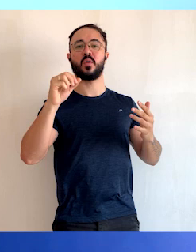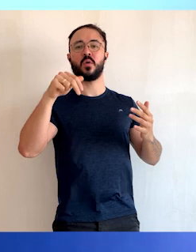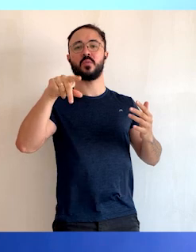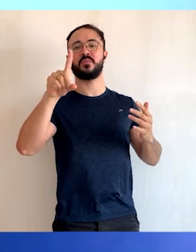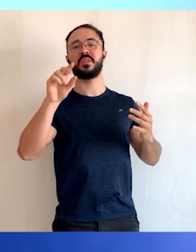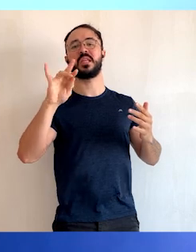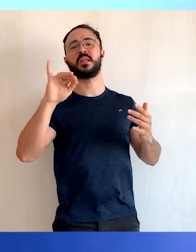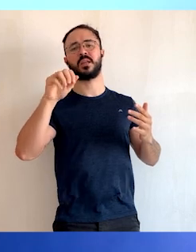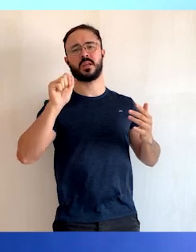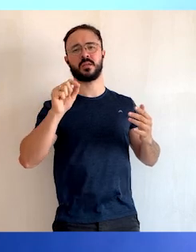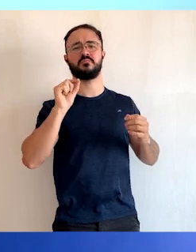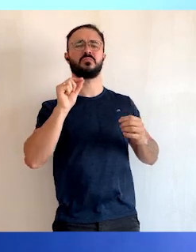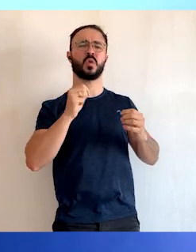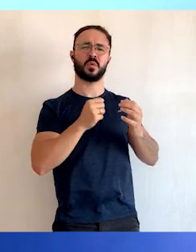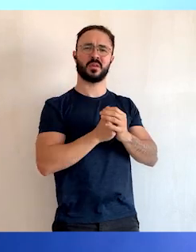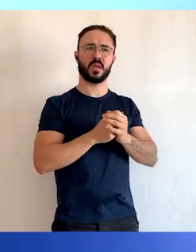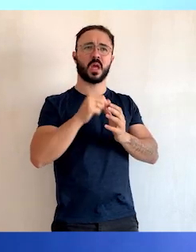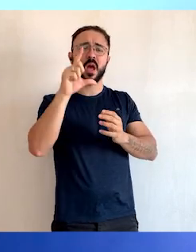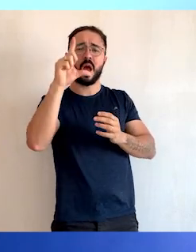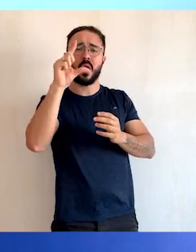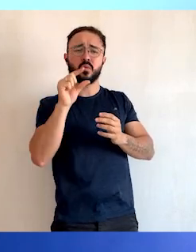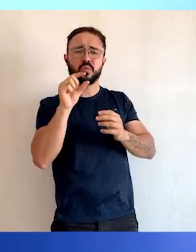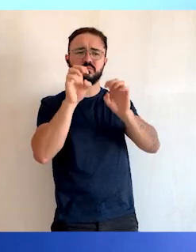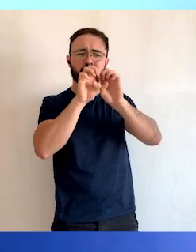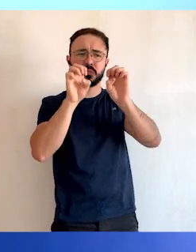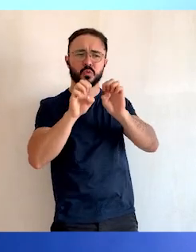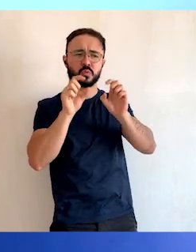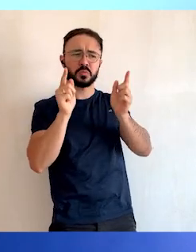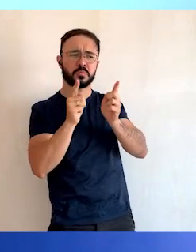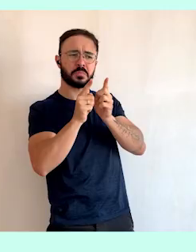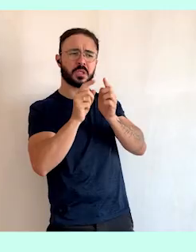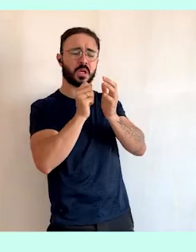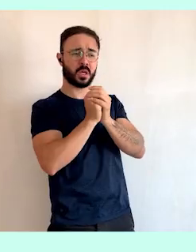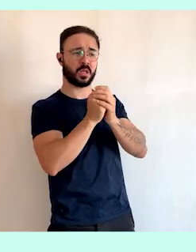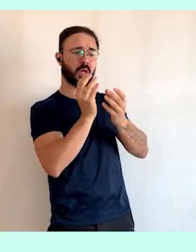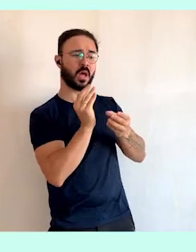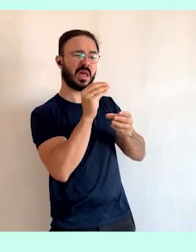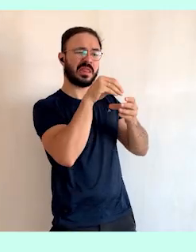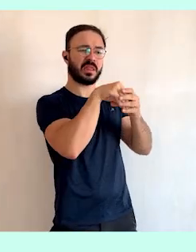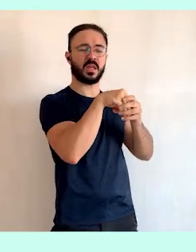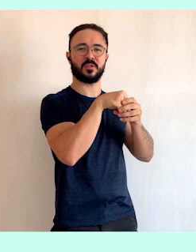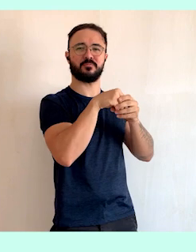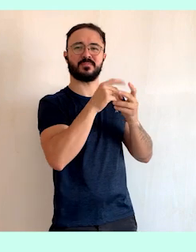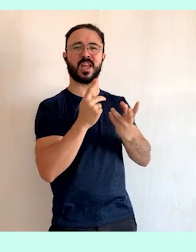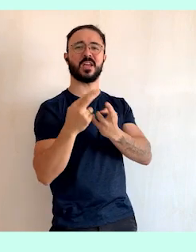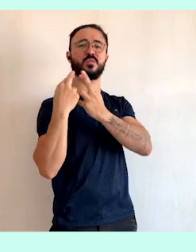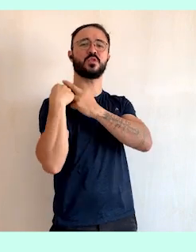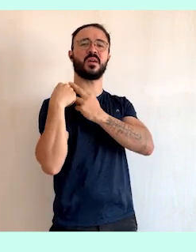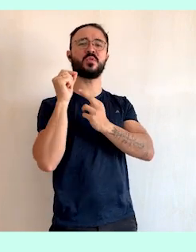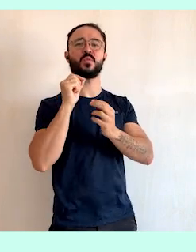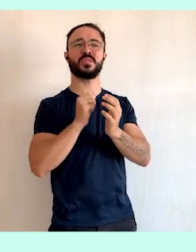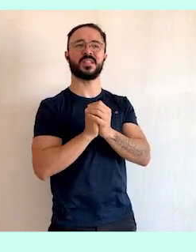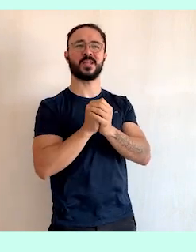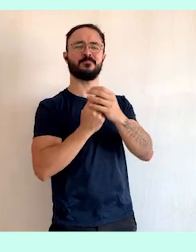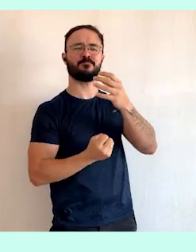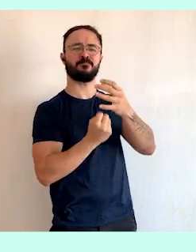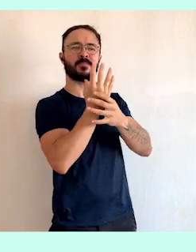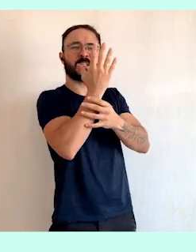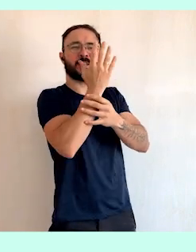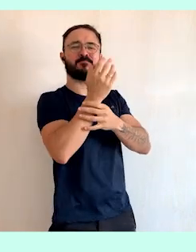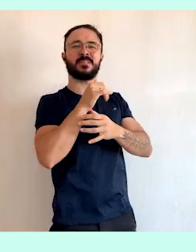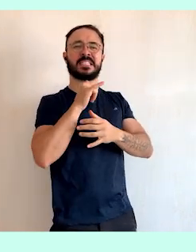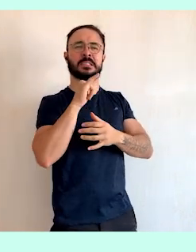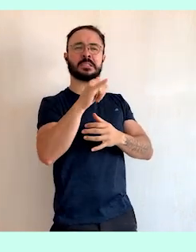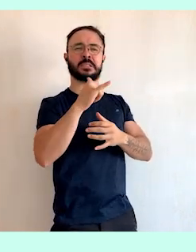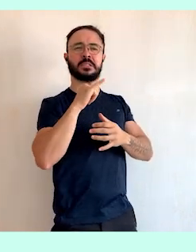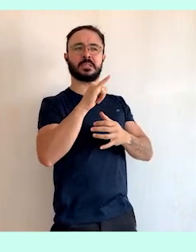estrutura responsável pela produção de energia que necessitamos para desenvolver tudo